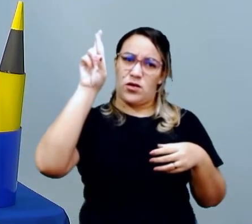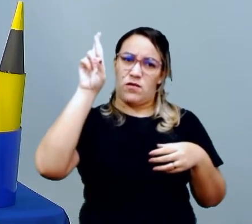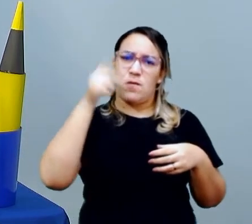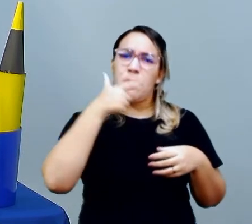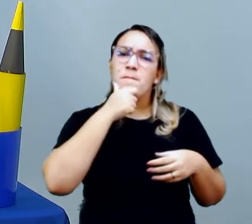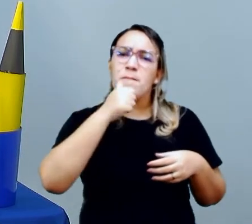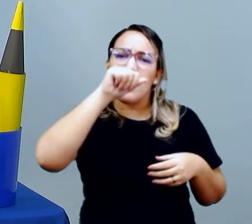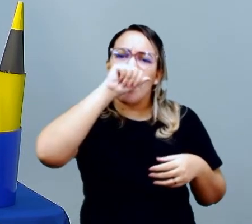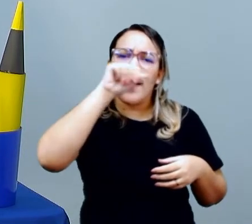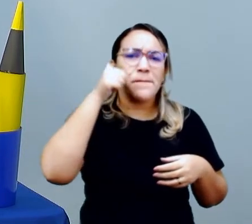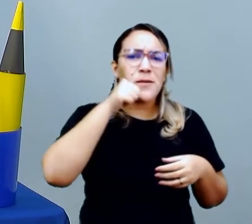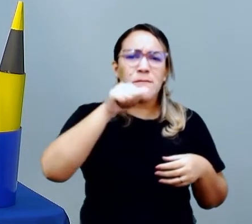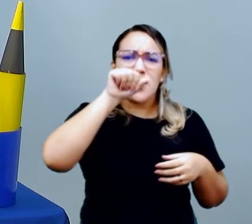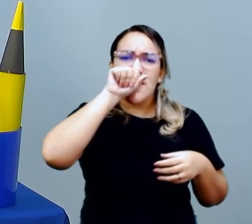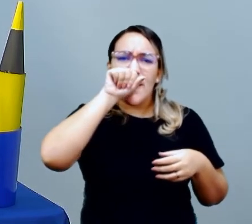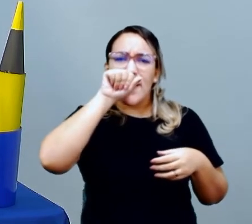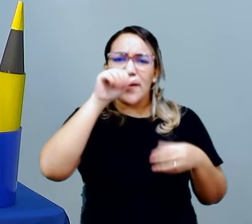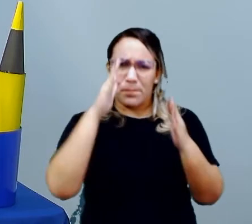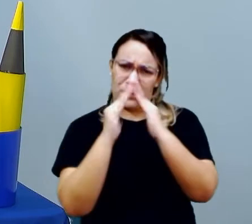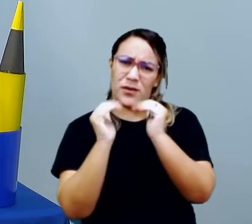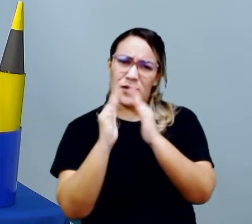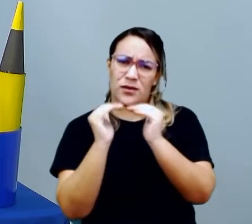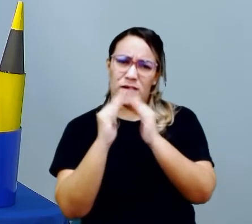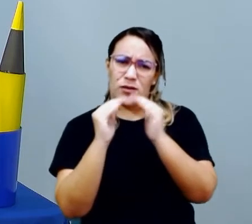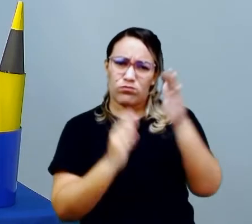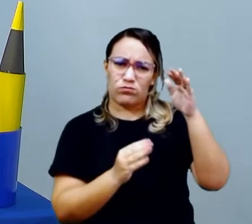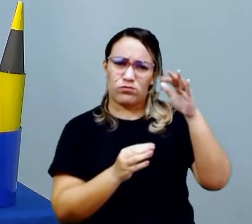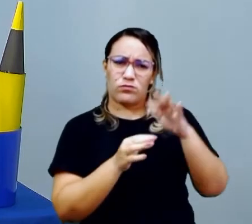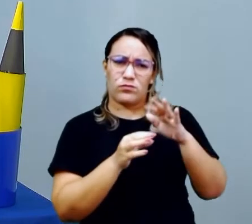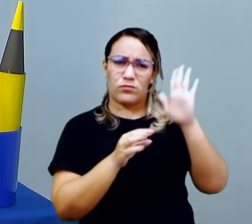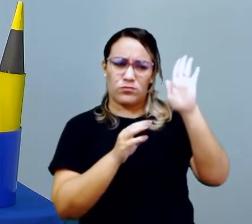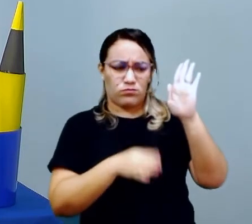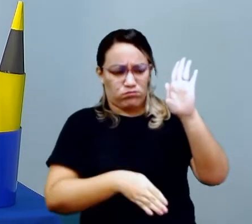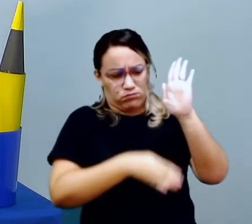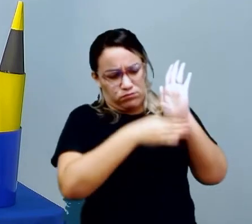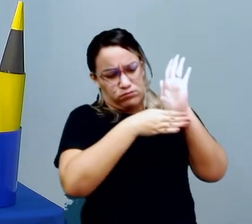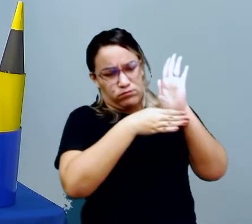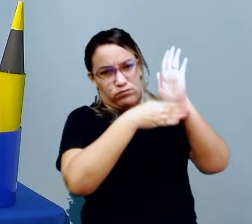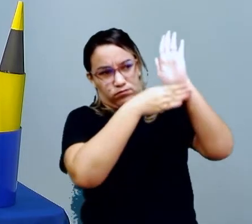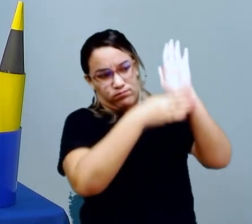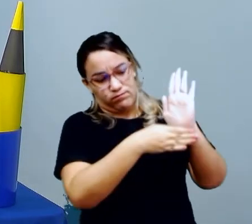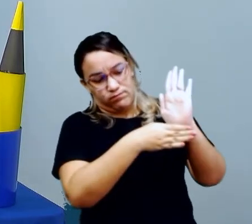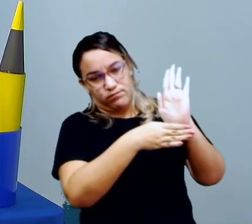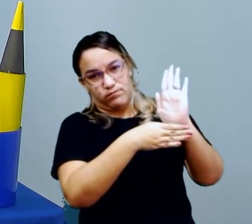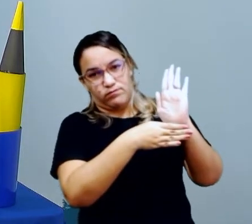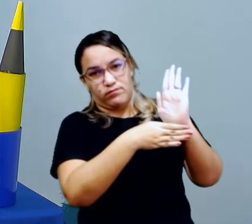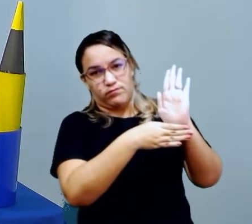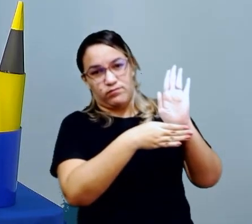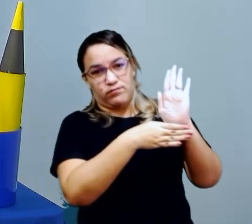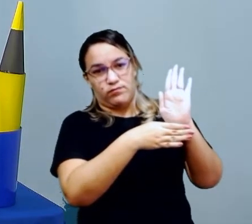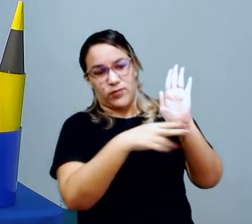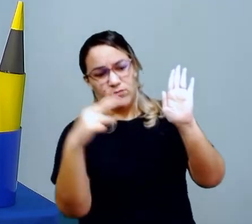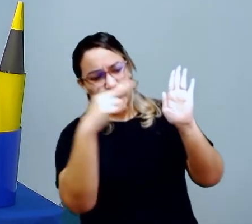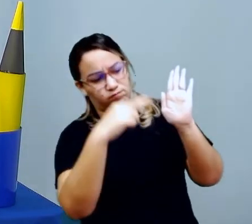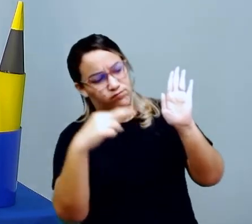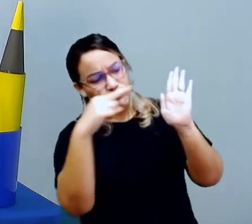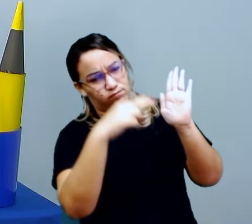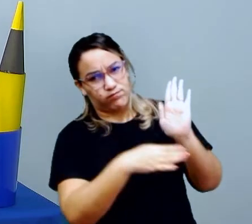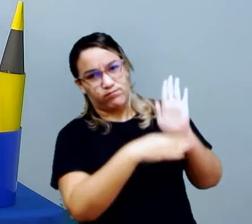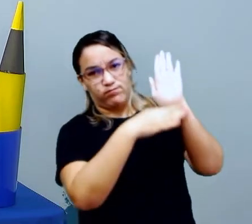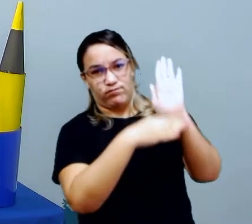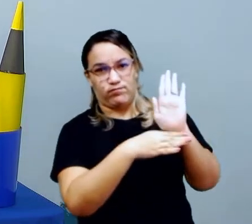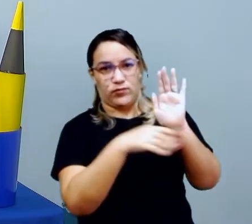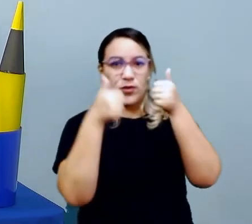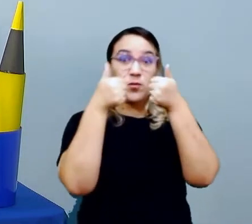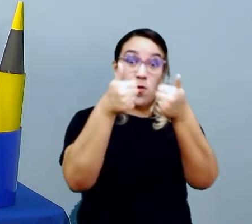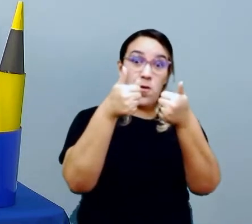um pedacinho de papelão assim, para a gente encaixar, ó, e conseguir que o nosso semáforo fique em pé, tá?